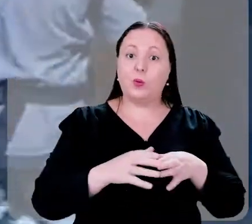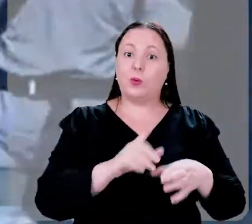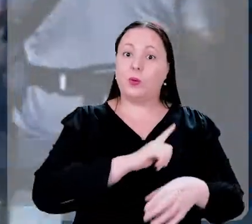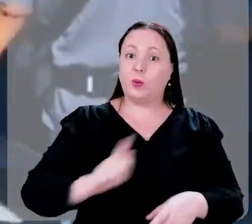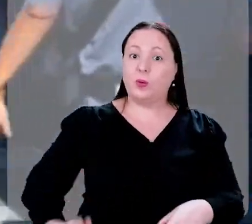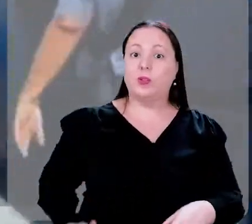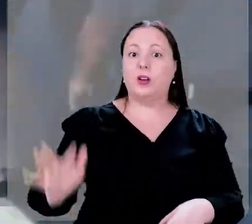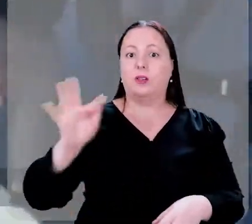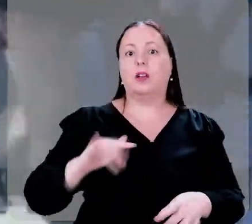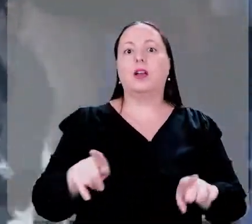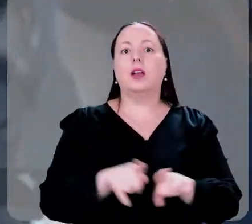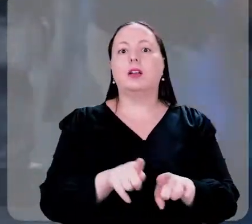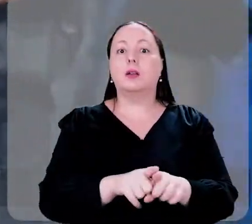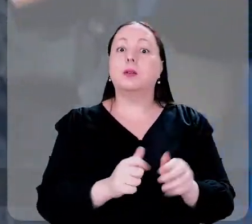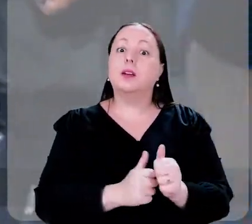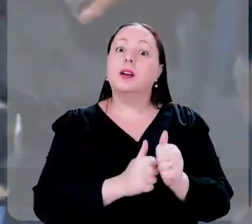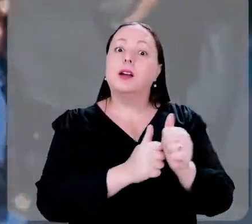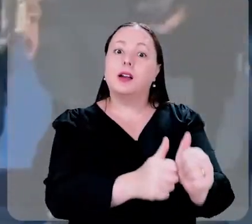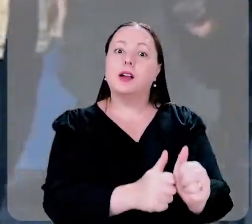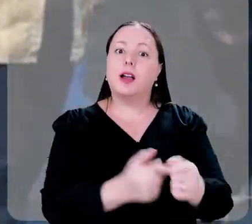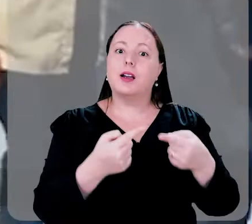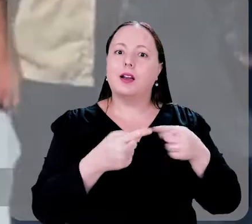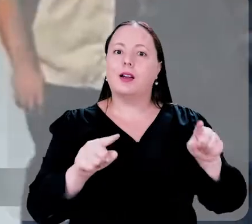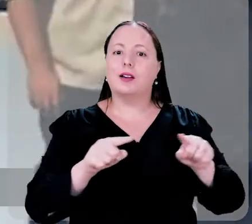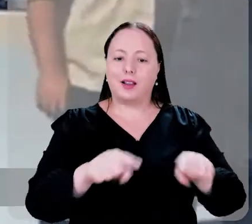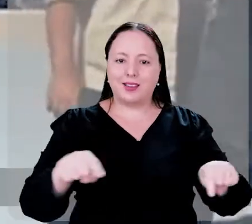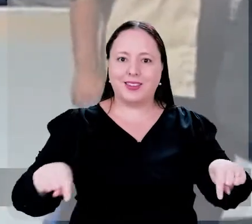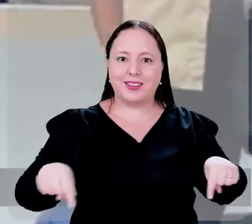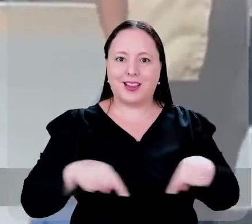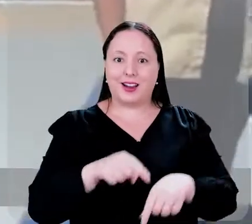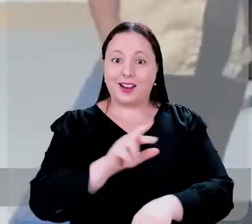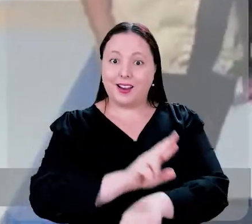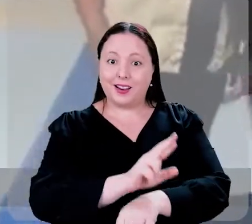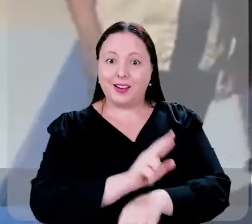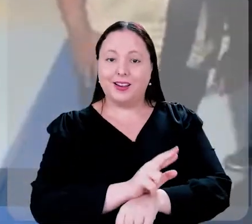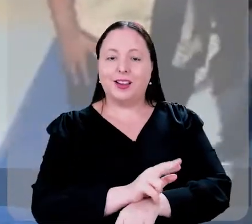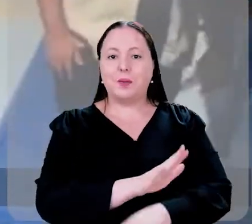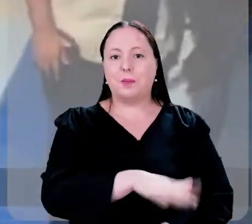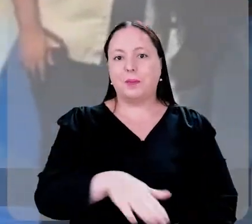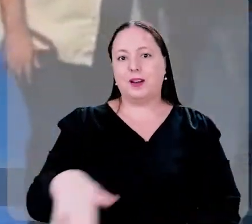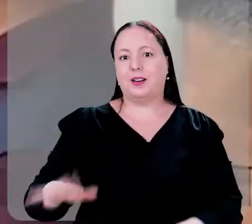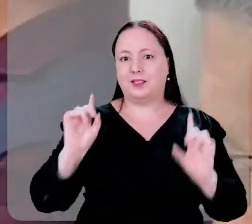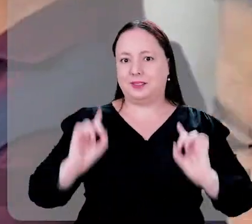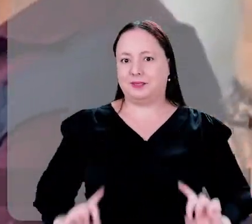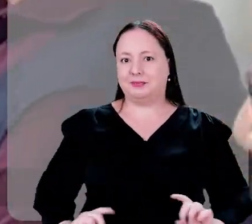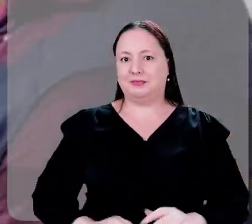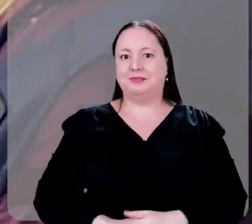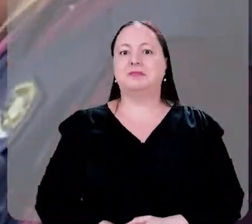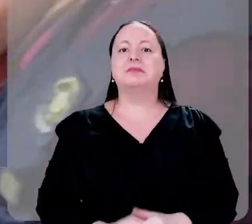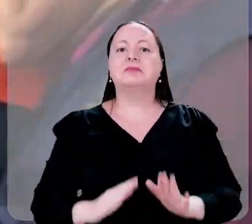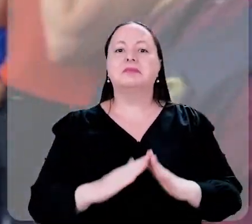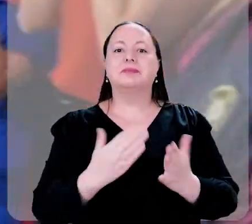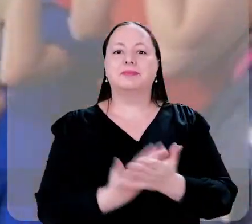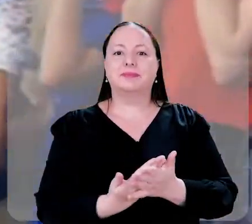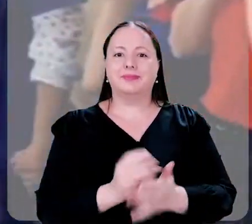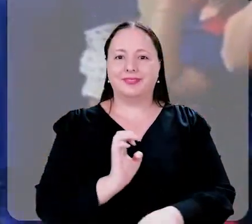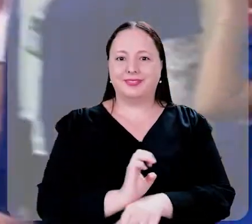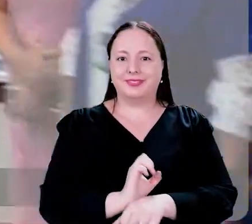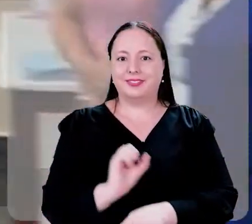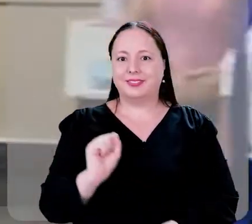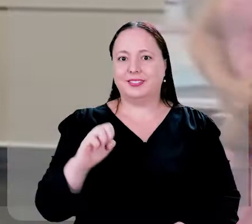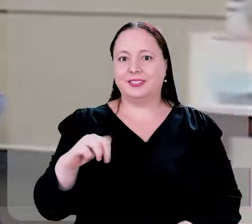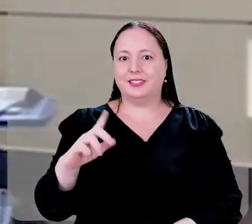comitiva do governo federal também acompanhou a inauguração da sala de recursos para crianças com deficiência da Escola